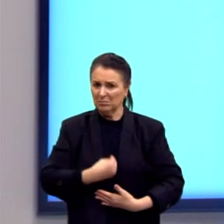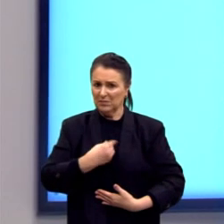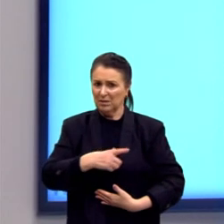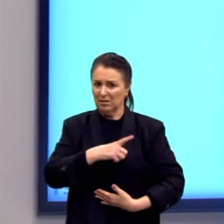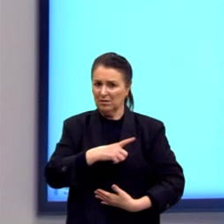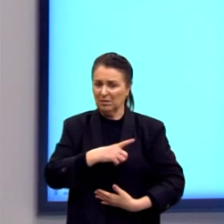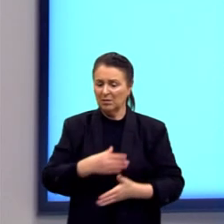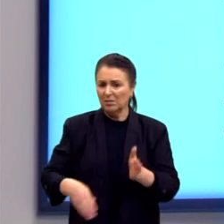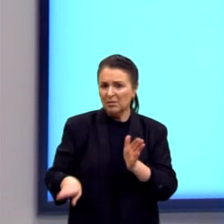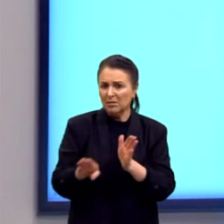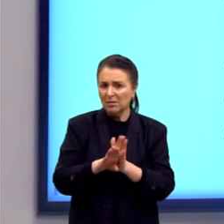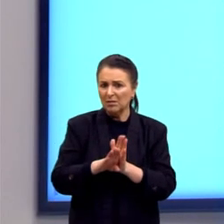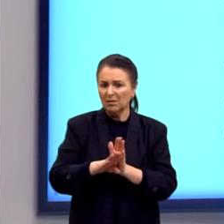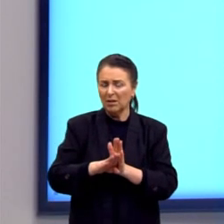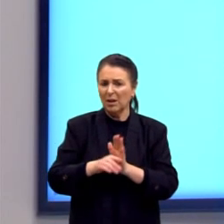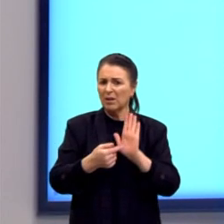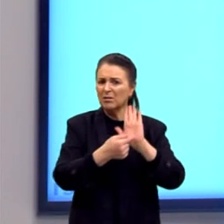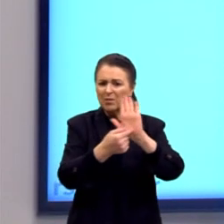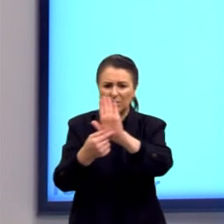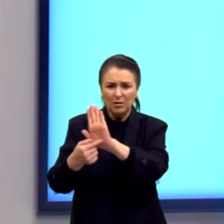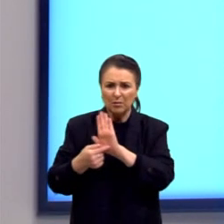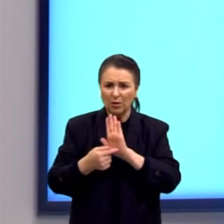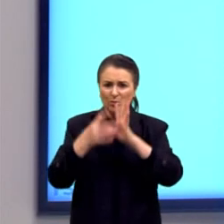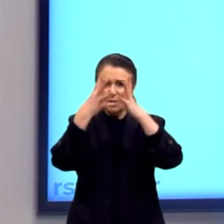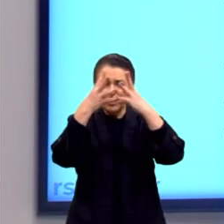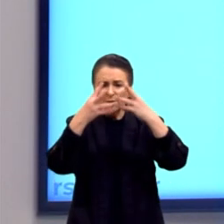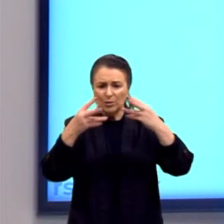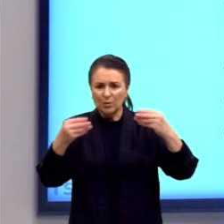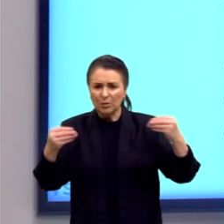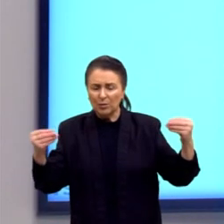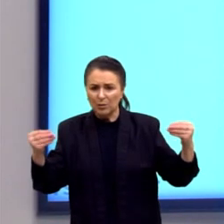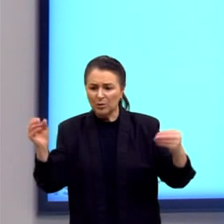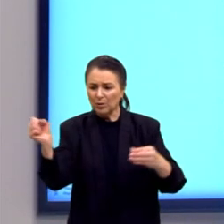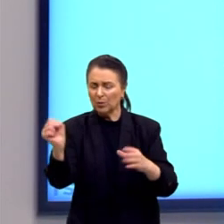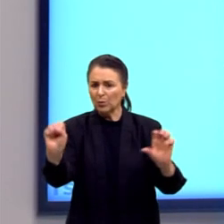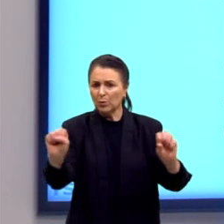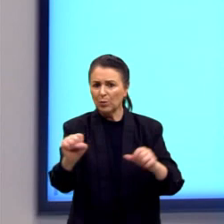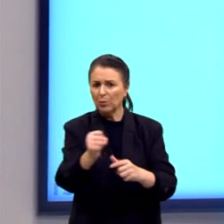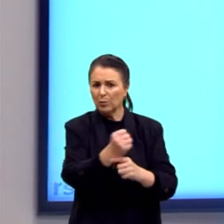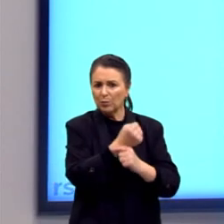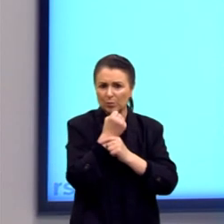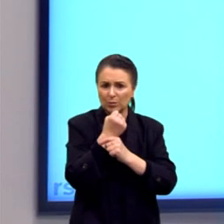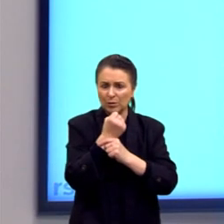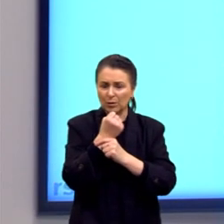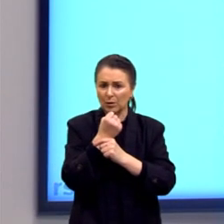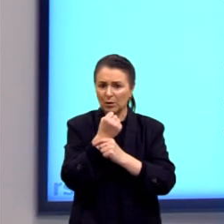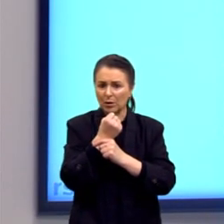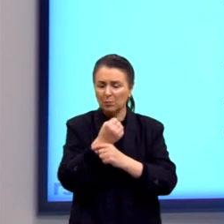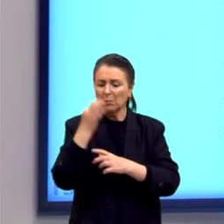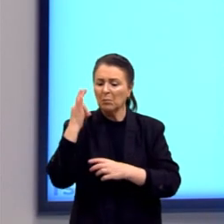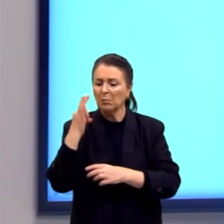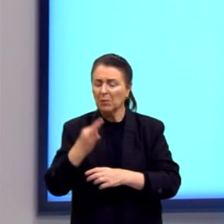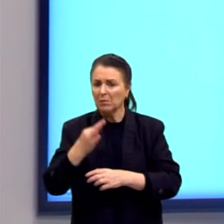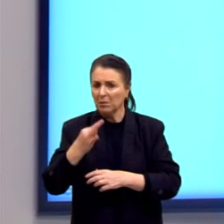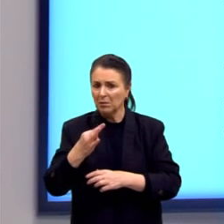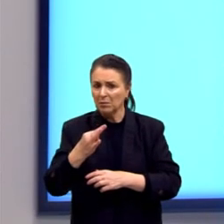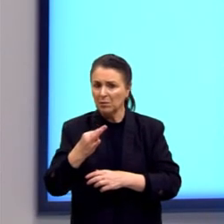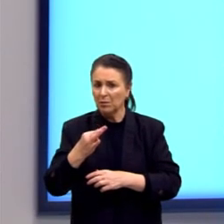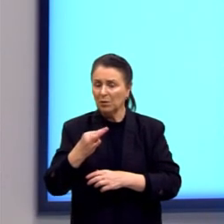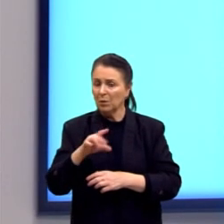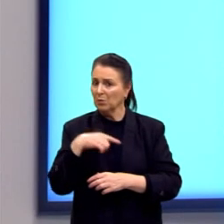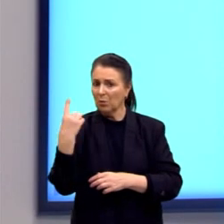uma aparência que se pode dissipar e é absoluto por conseguinte a gratuidade perfeita. Nós não somos seres cheios.